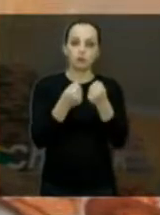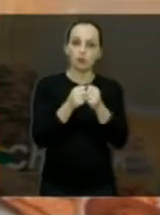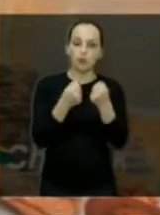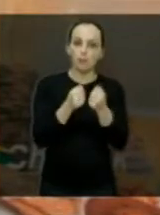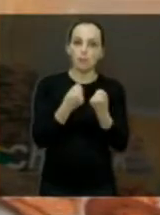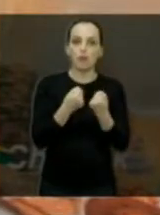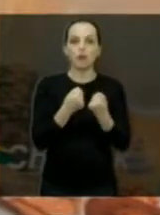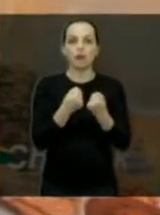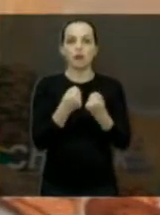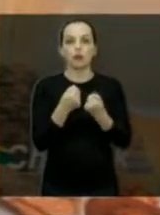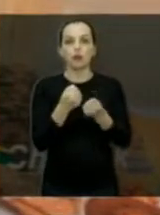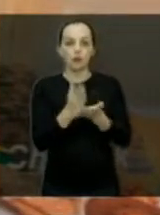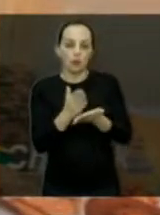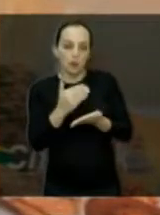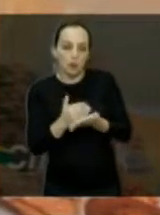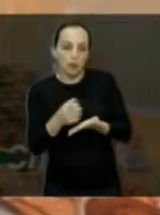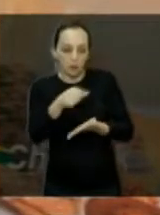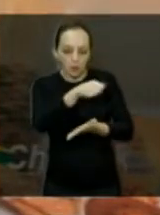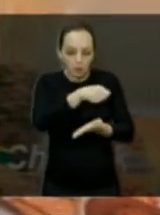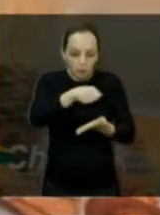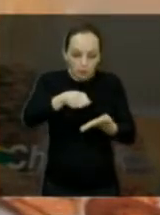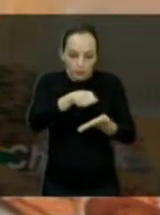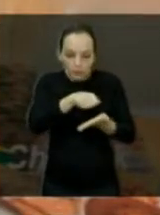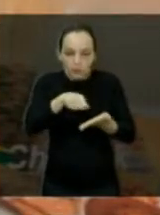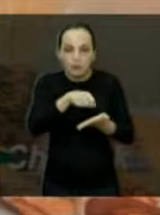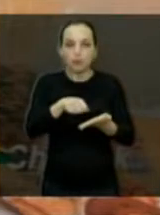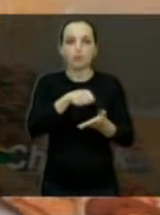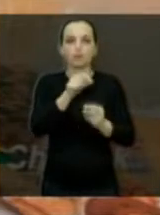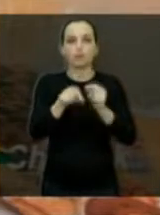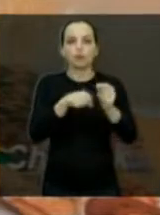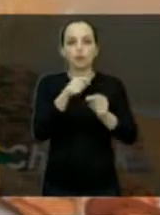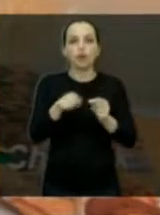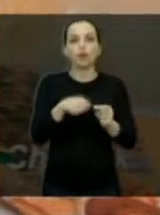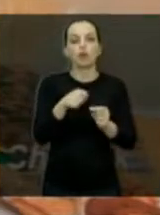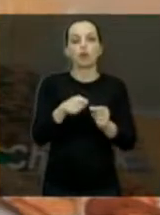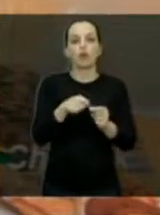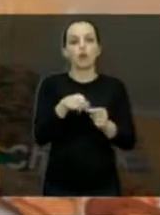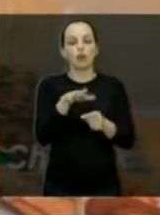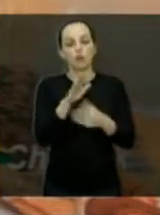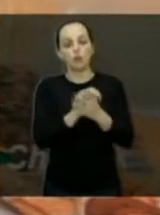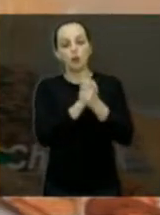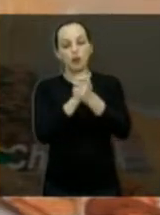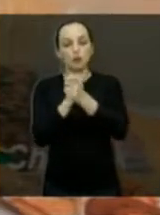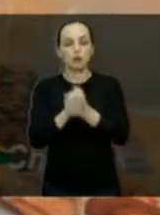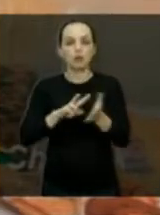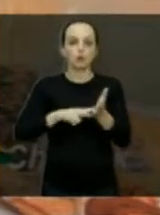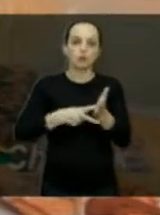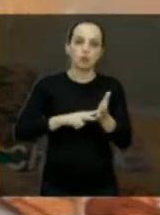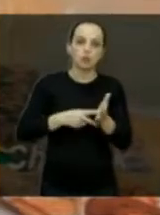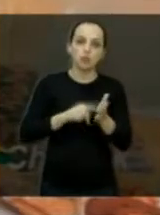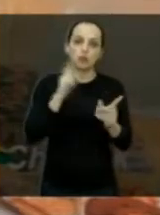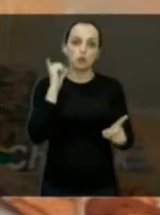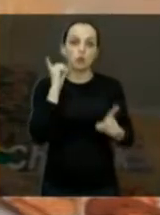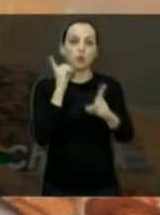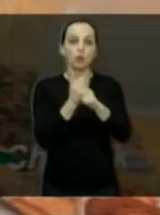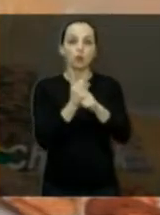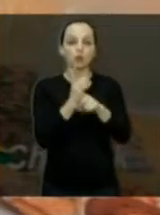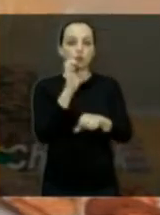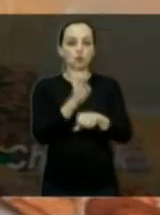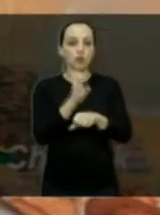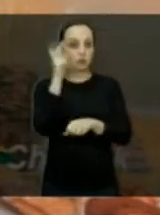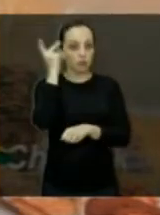e confeitaria, parabenizar aqui o sindicato dos panificadores, aqui foi um encontro estadual inclusive